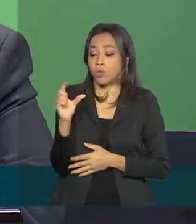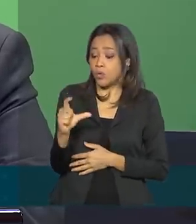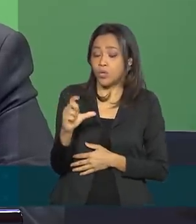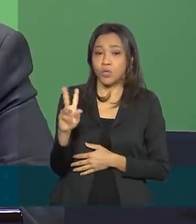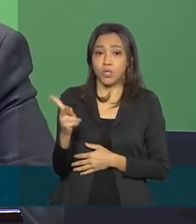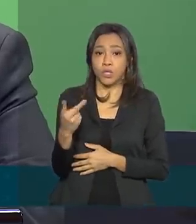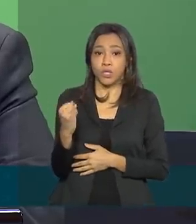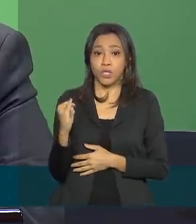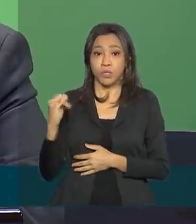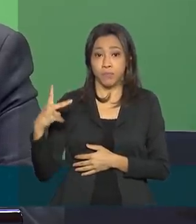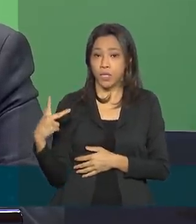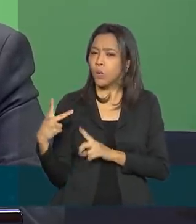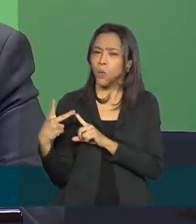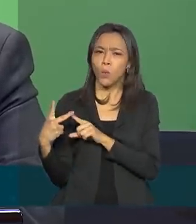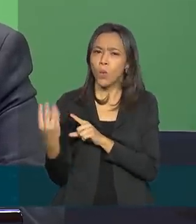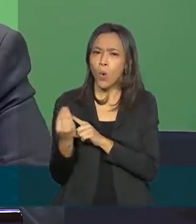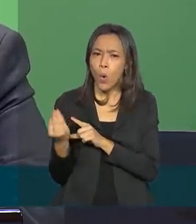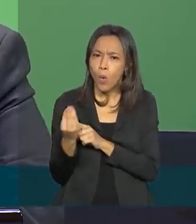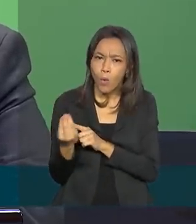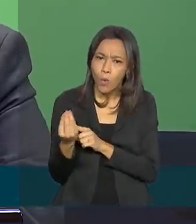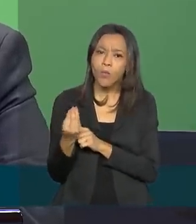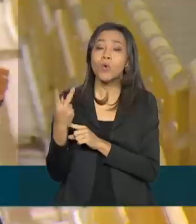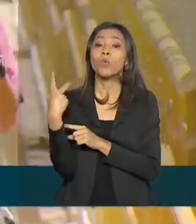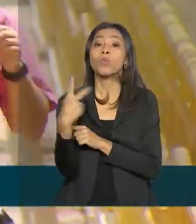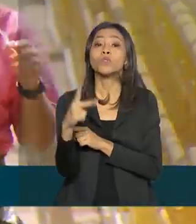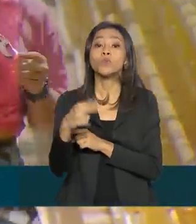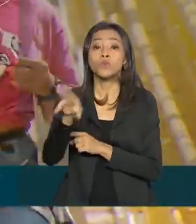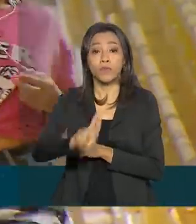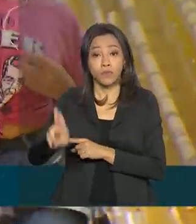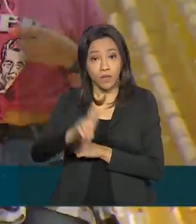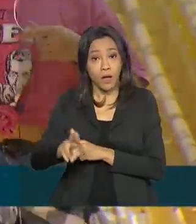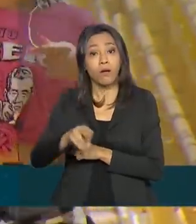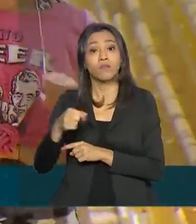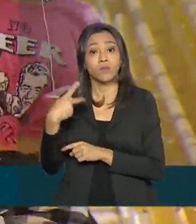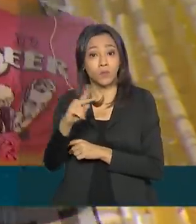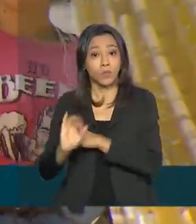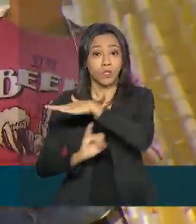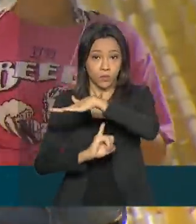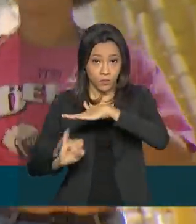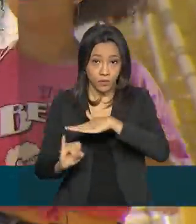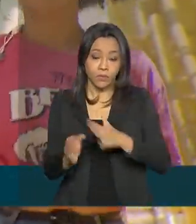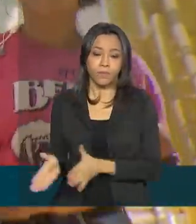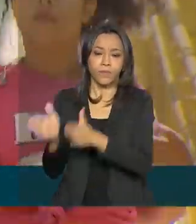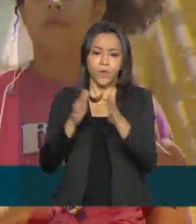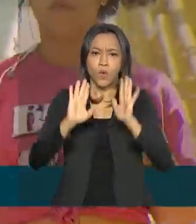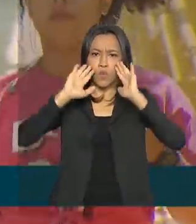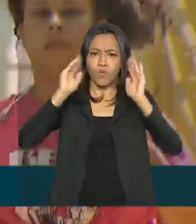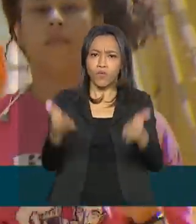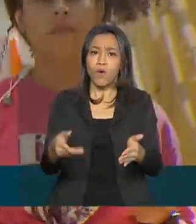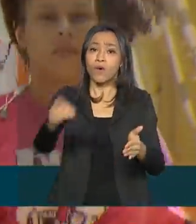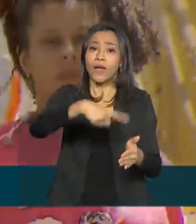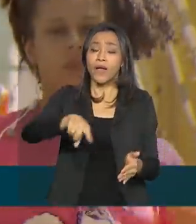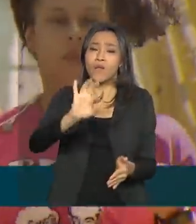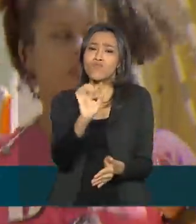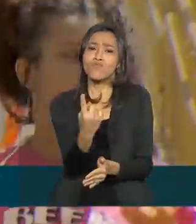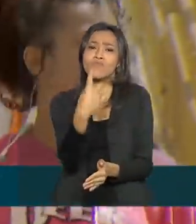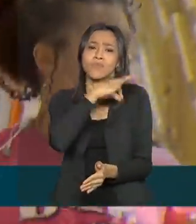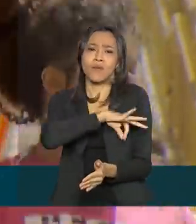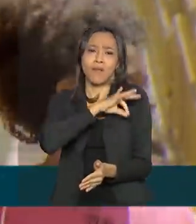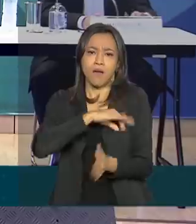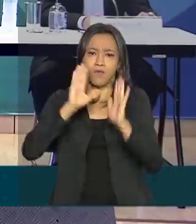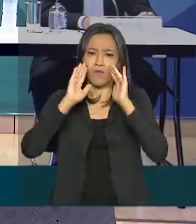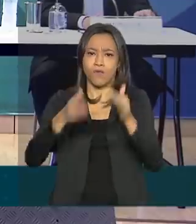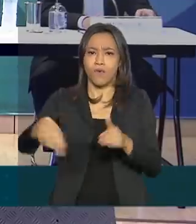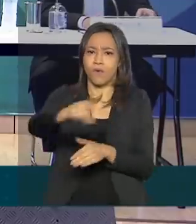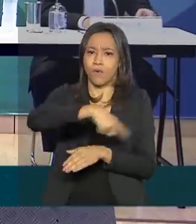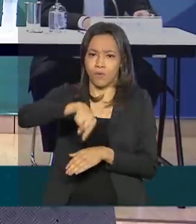conseguir o chip com a sua própria instituição. O foco é nas famílias com renda per capita de até um salário mínimo e